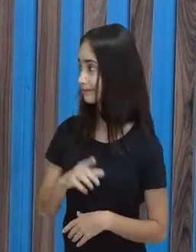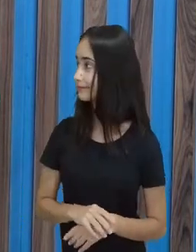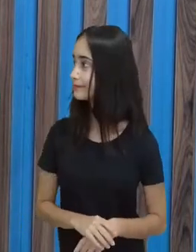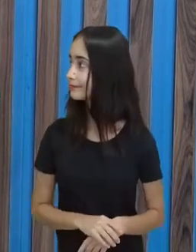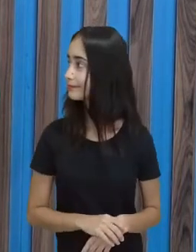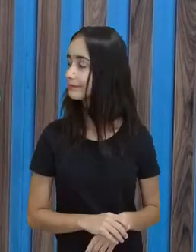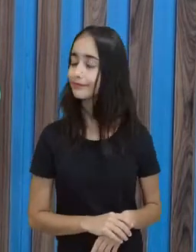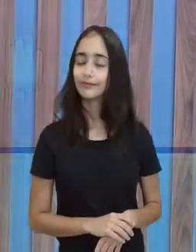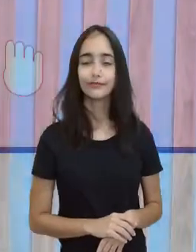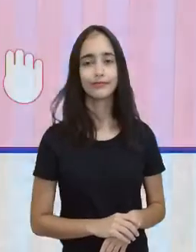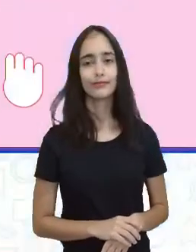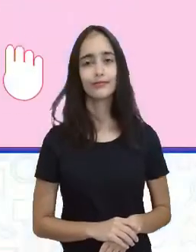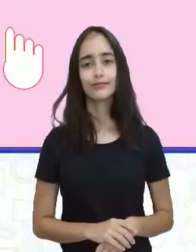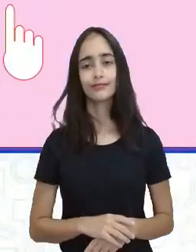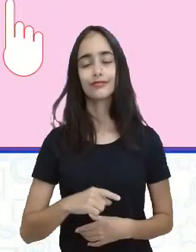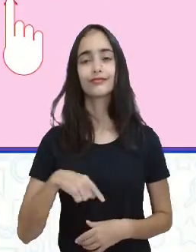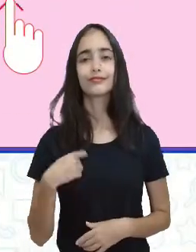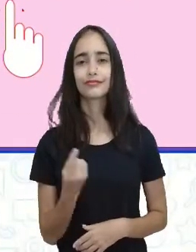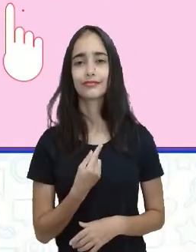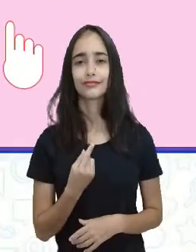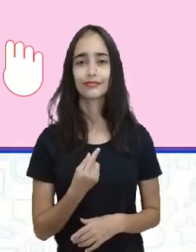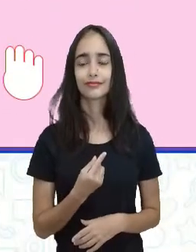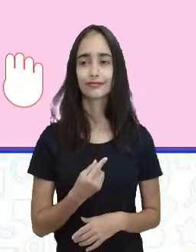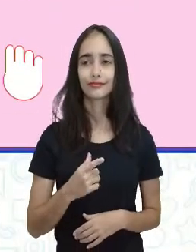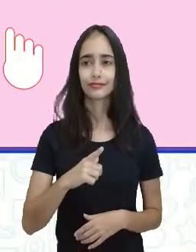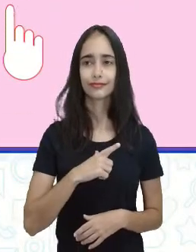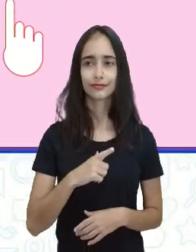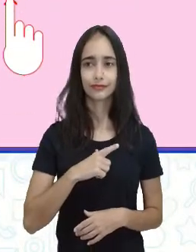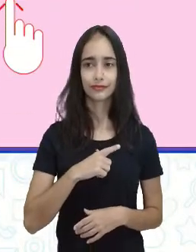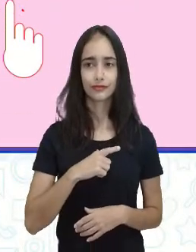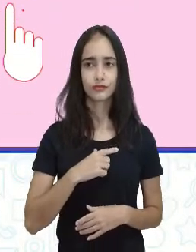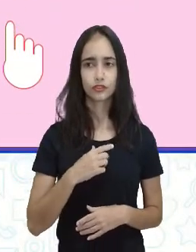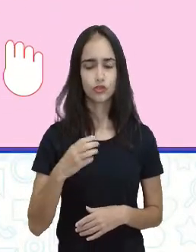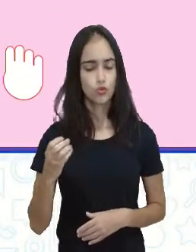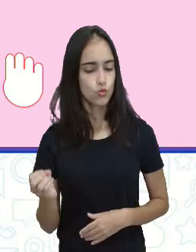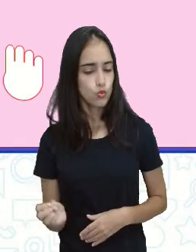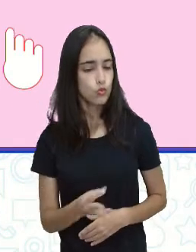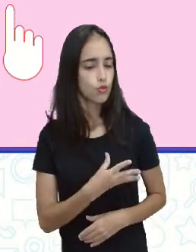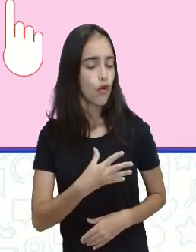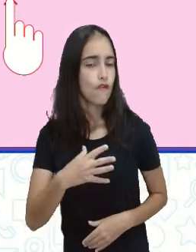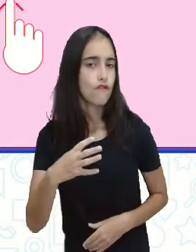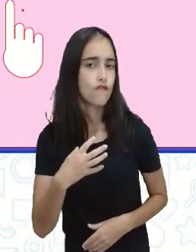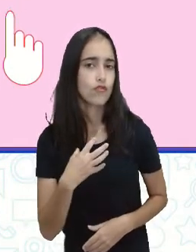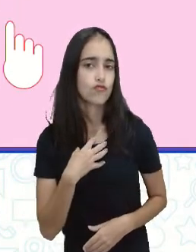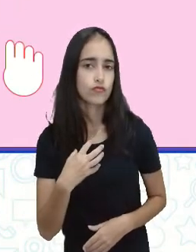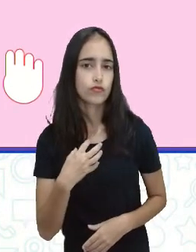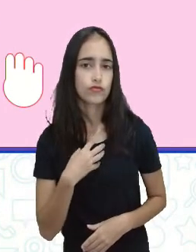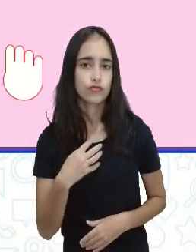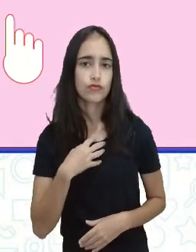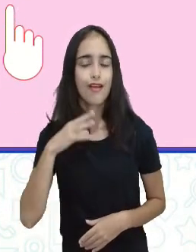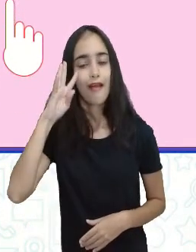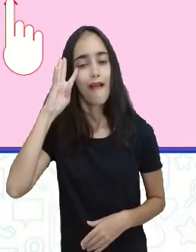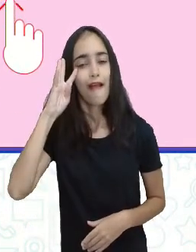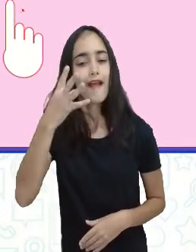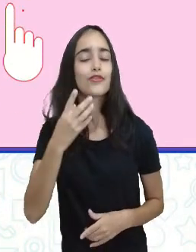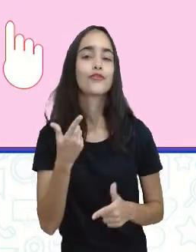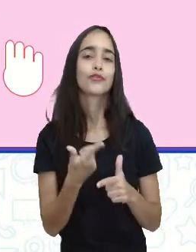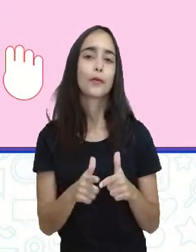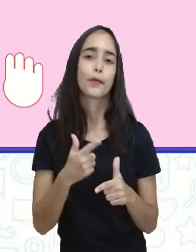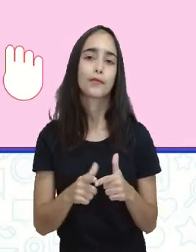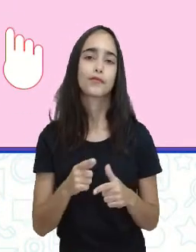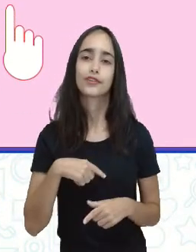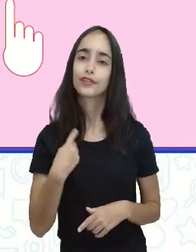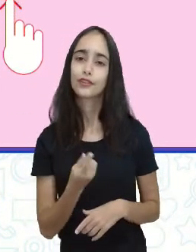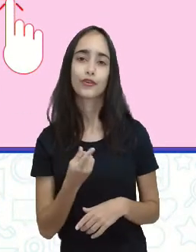Aqui, a gente já traz essa nova maneira de resolver que não fizemos na aula